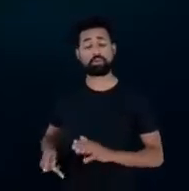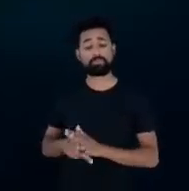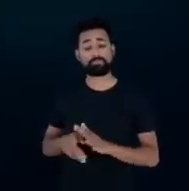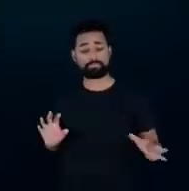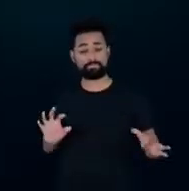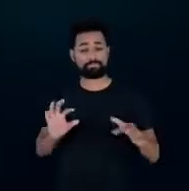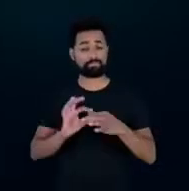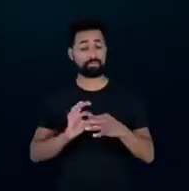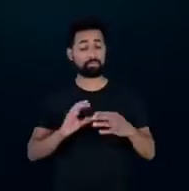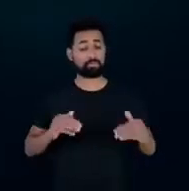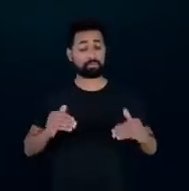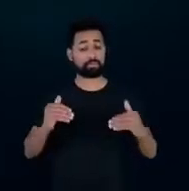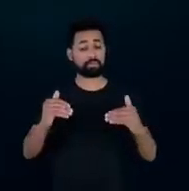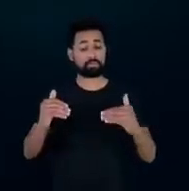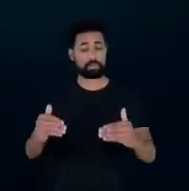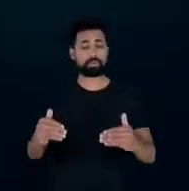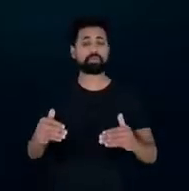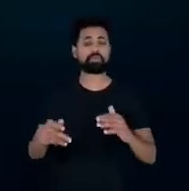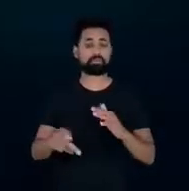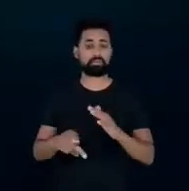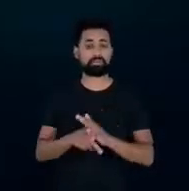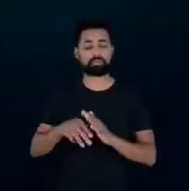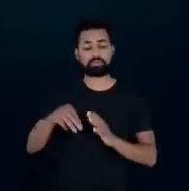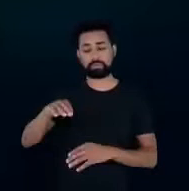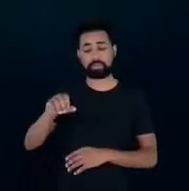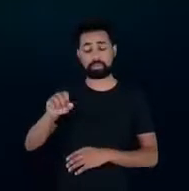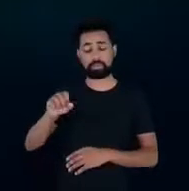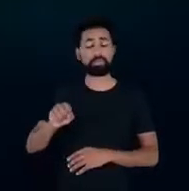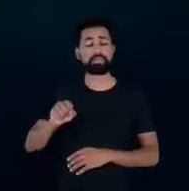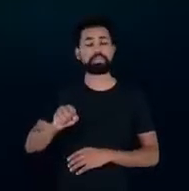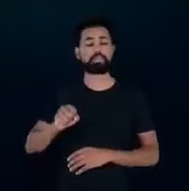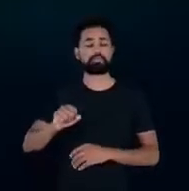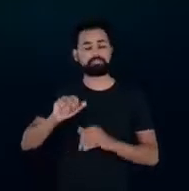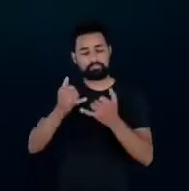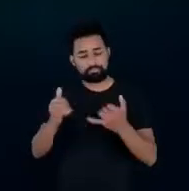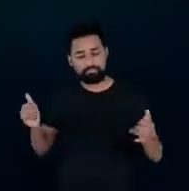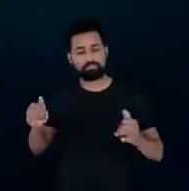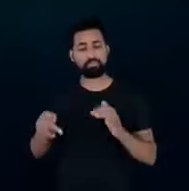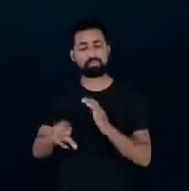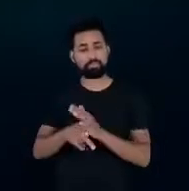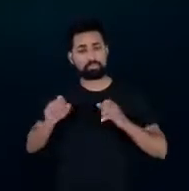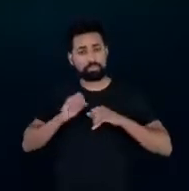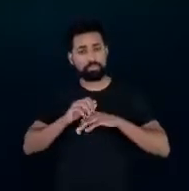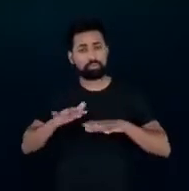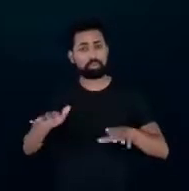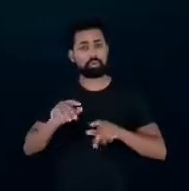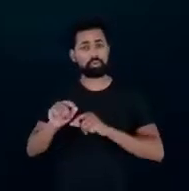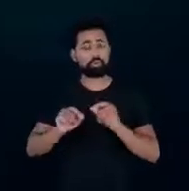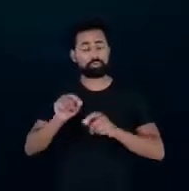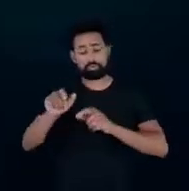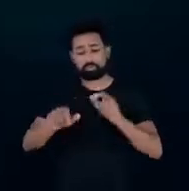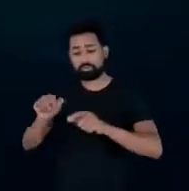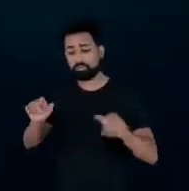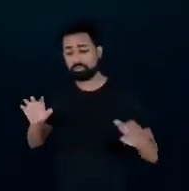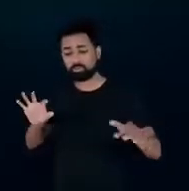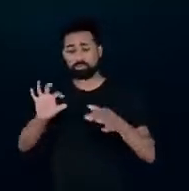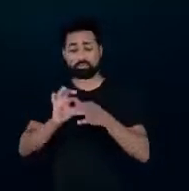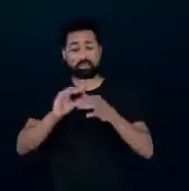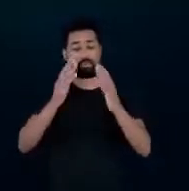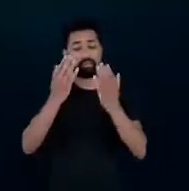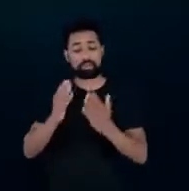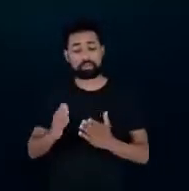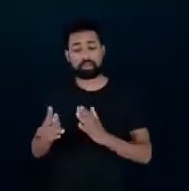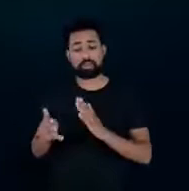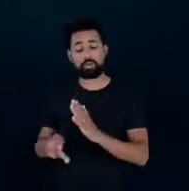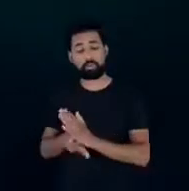missão desenvolver estudos e estatísticas energéticas para subsidiar a formulação, implementação e avaliação da política